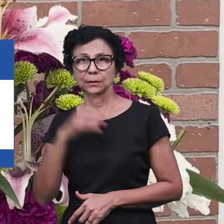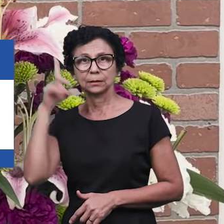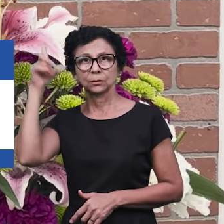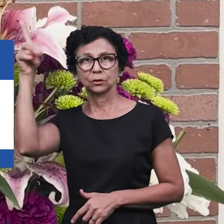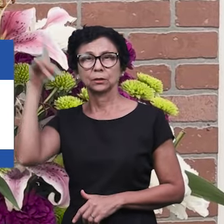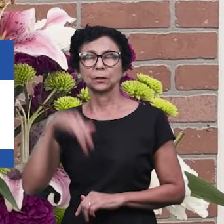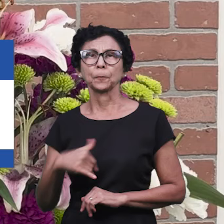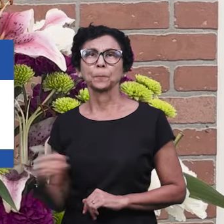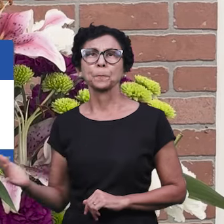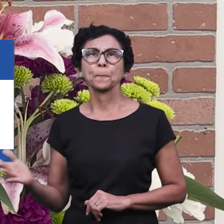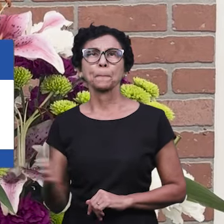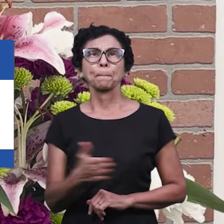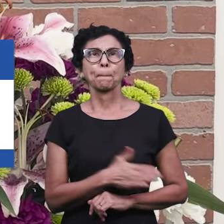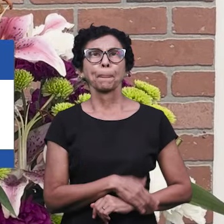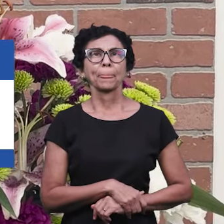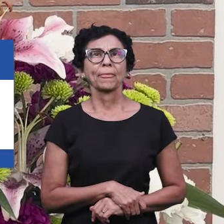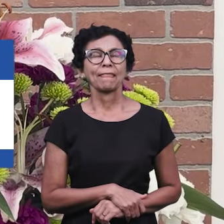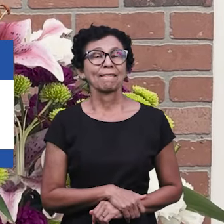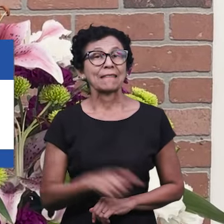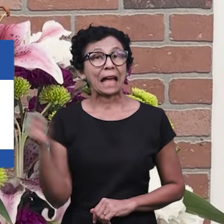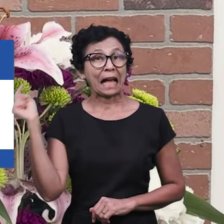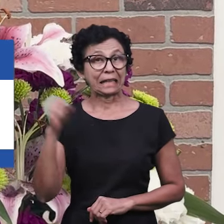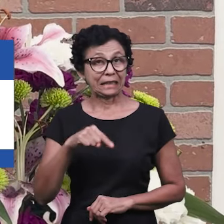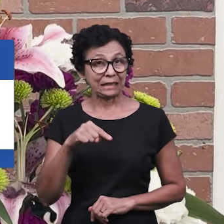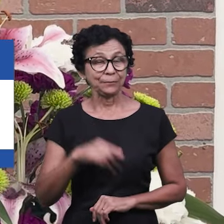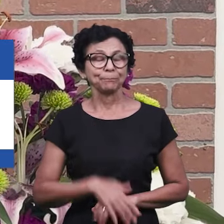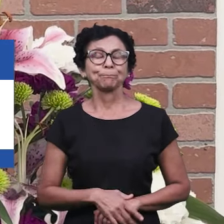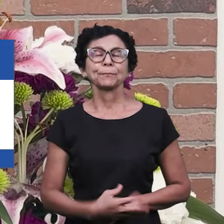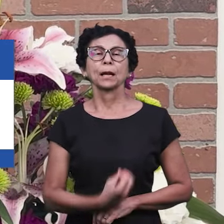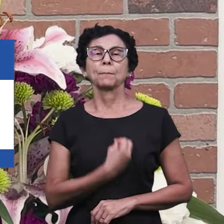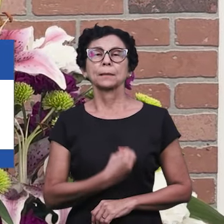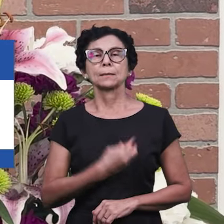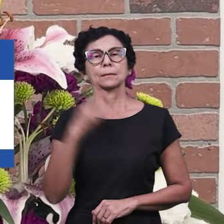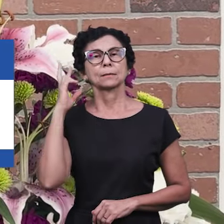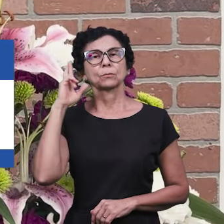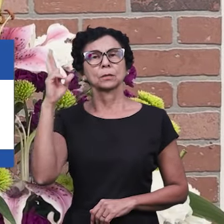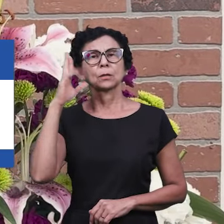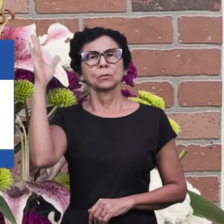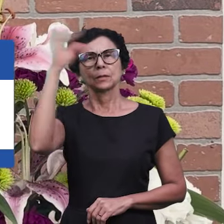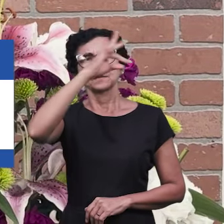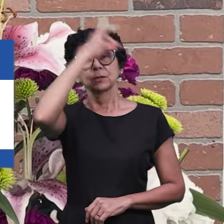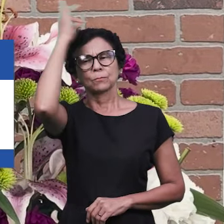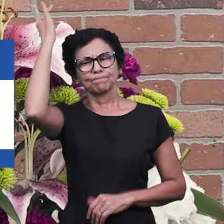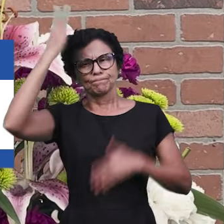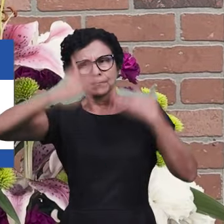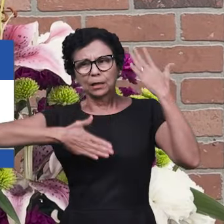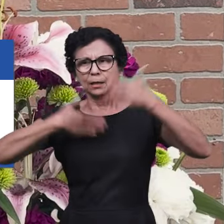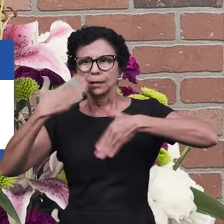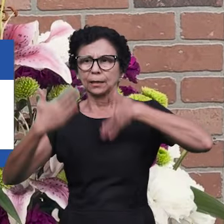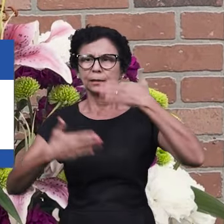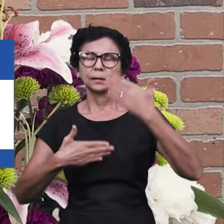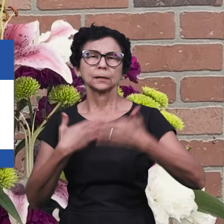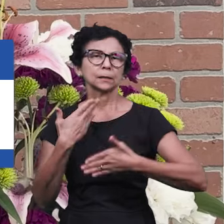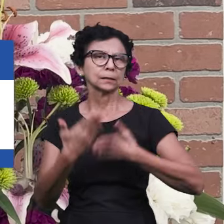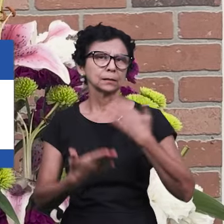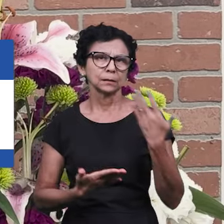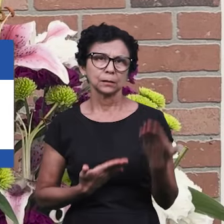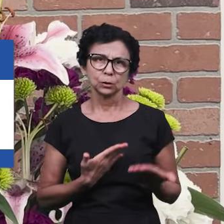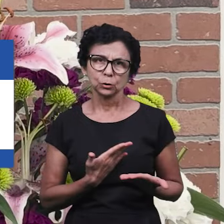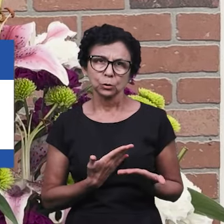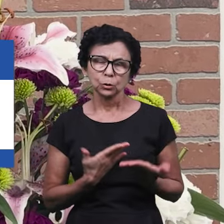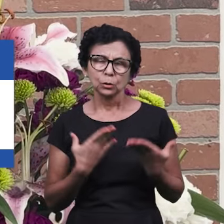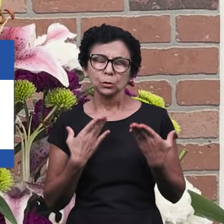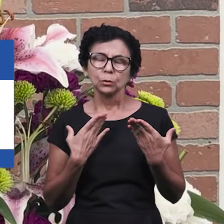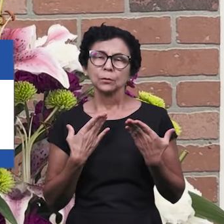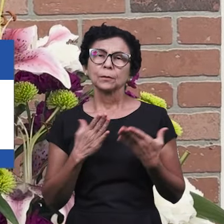O culto foi marcado pela presença do Senhor, a alegria do Espírito Santo no coração dos irmãos, por todo o bem que Deus tem